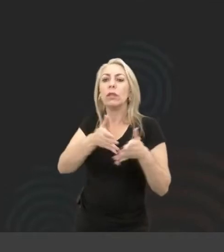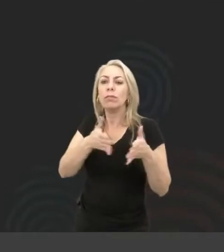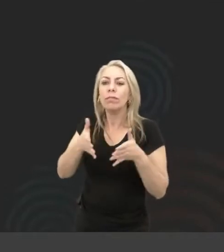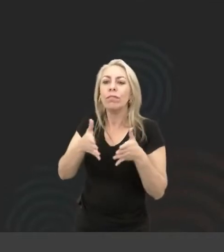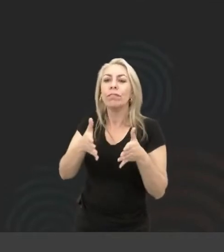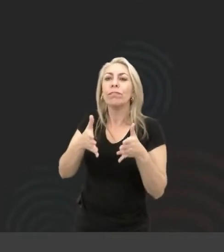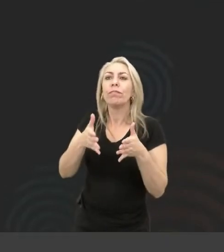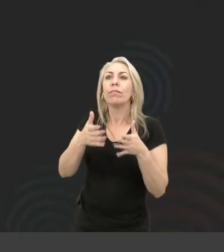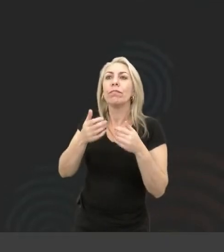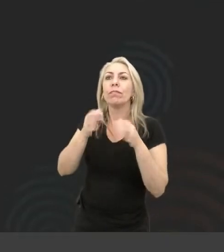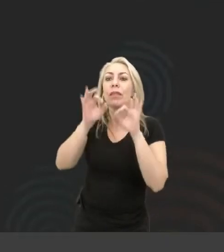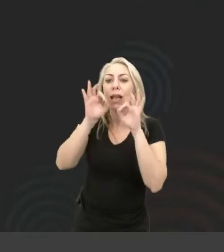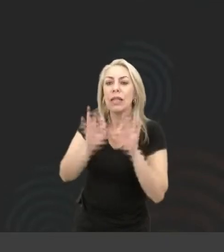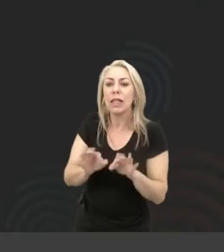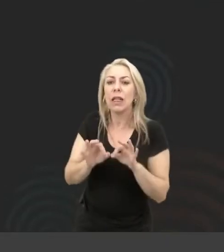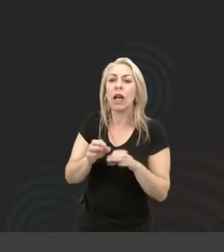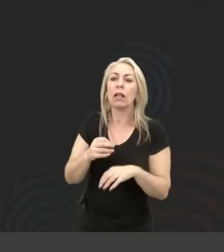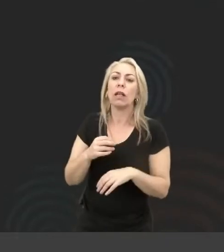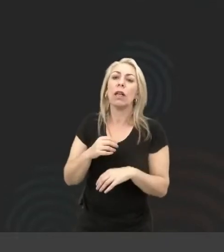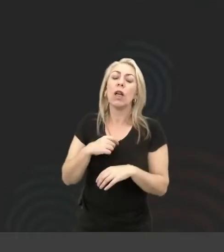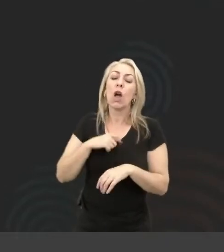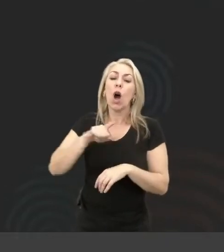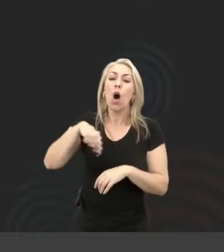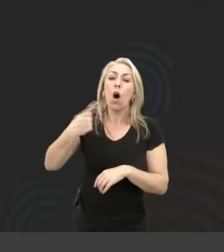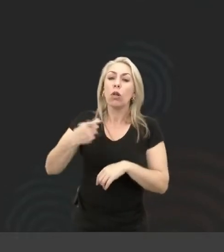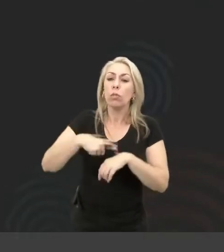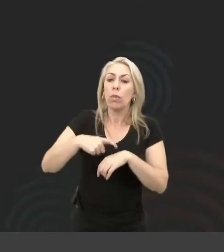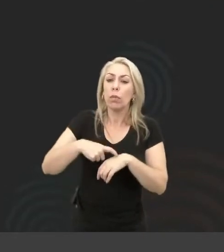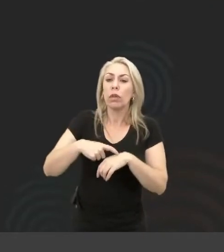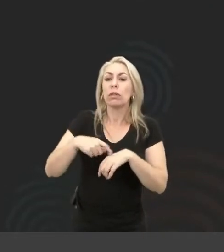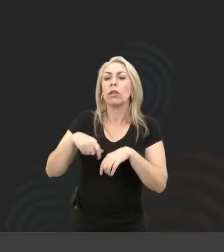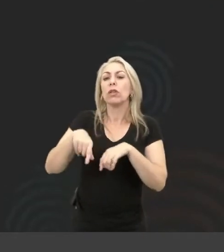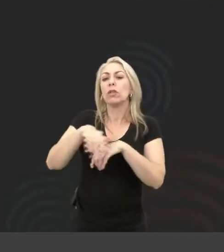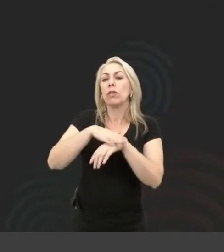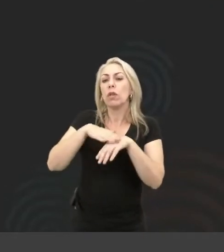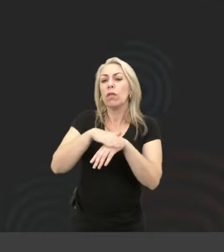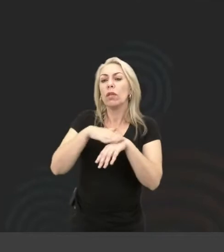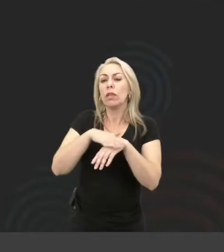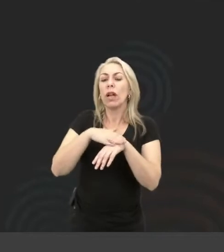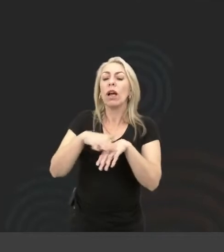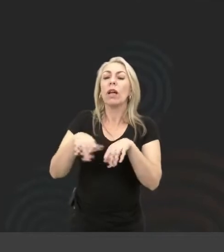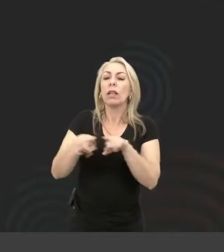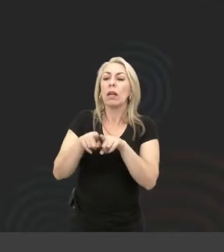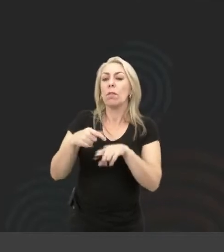a Ana quanto eu, certamente a gente vai conversar com vocês também sobre caminhos